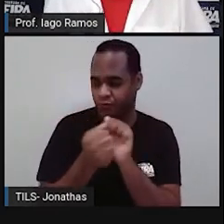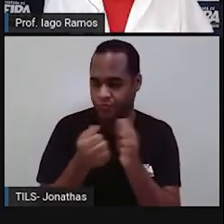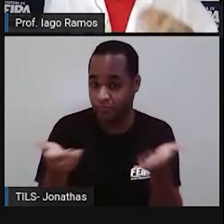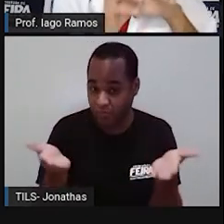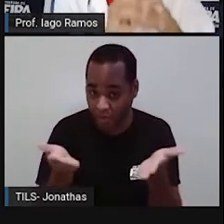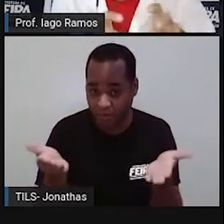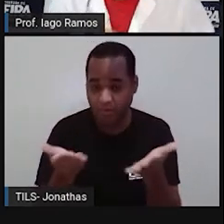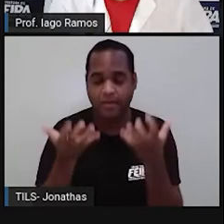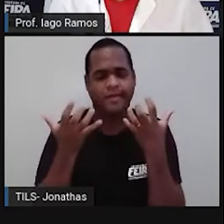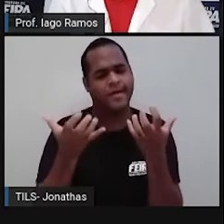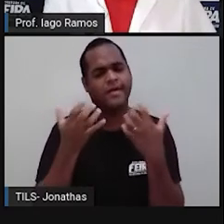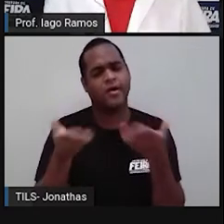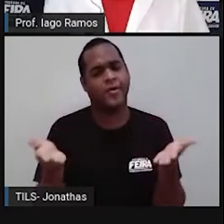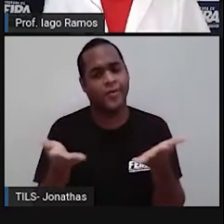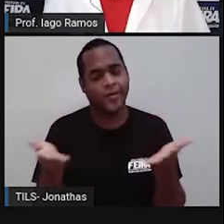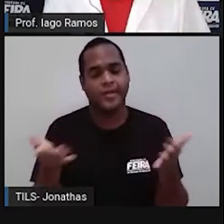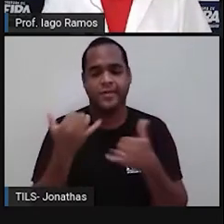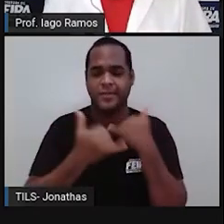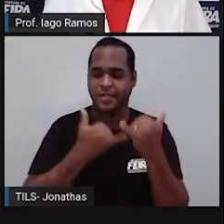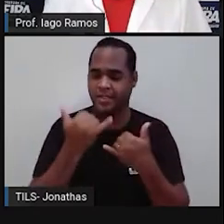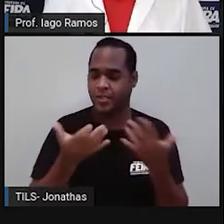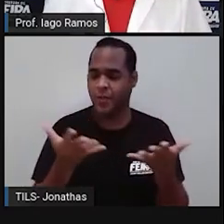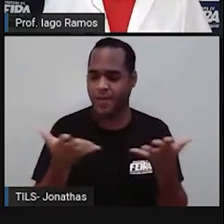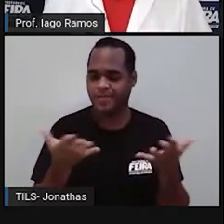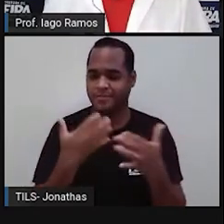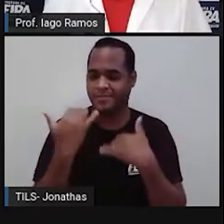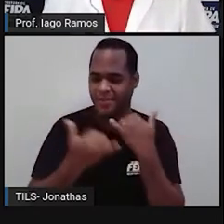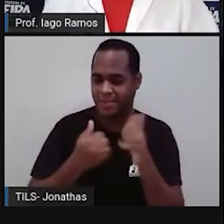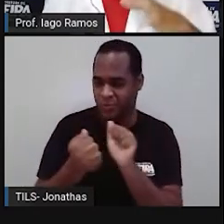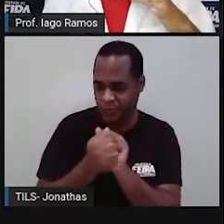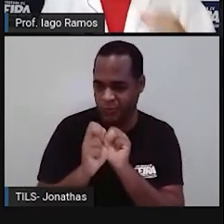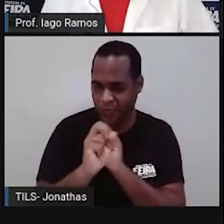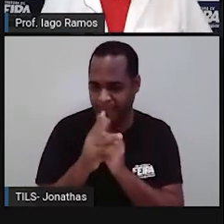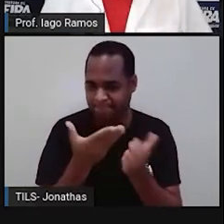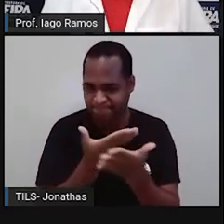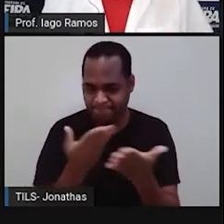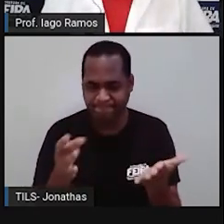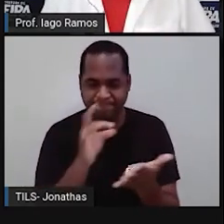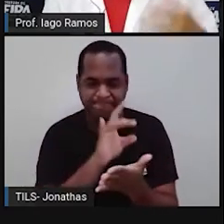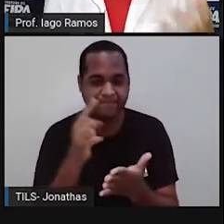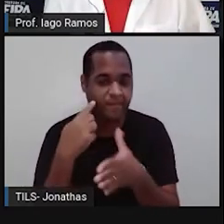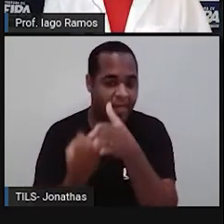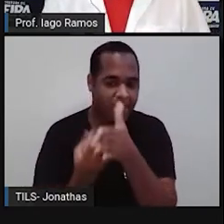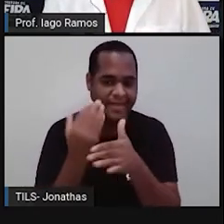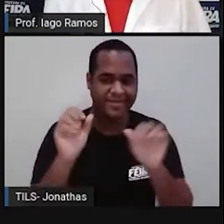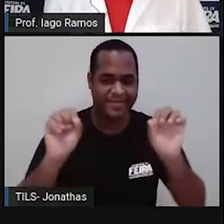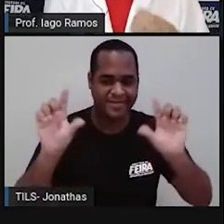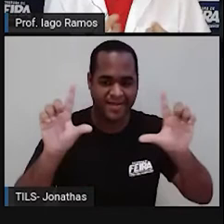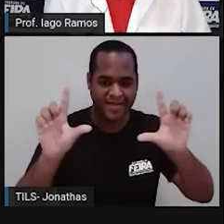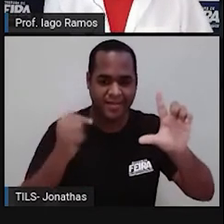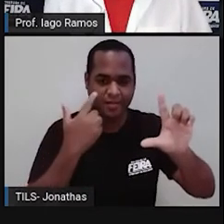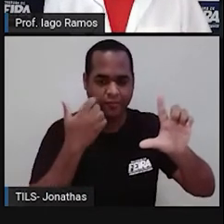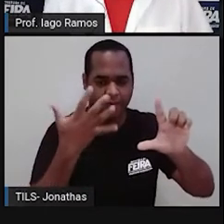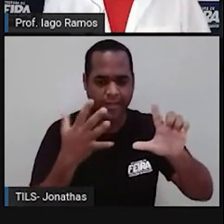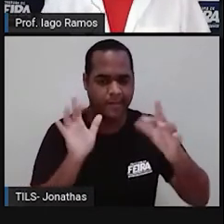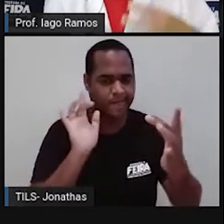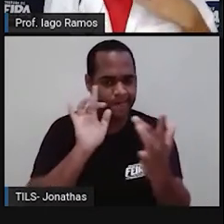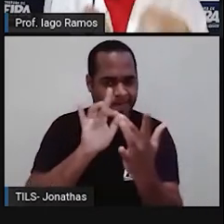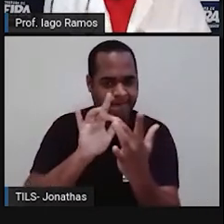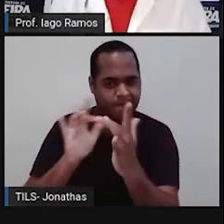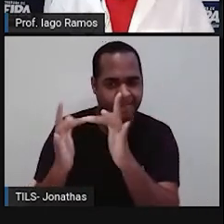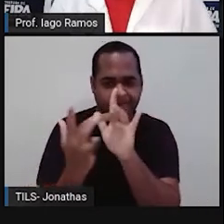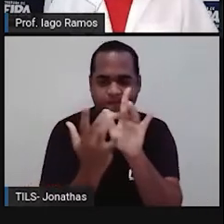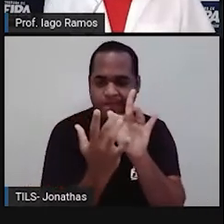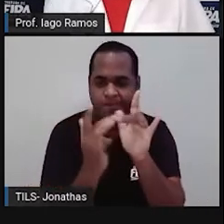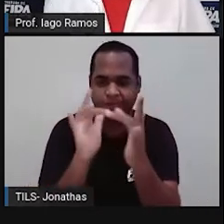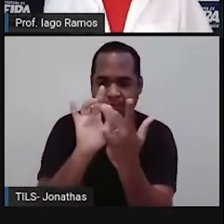tá? Eu queria aqui agora jogar com você, tá bom? Vai aparecer na tela aí, a gente vai jogar, a gente vai interagir juntos, a gente vai